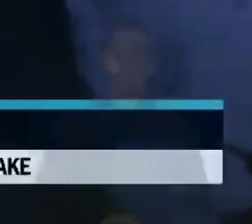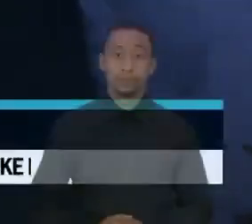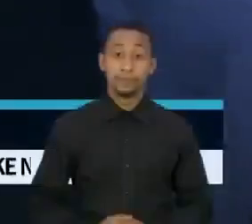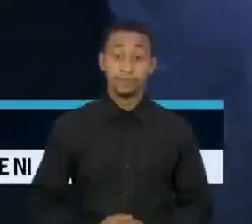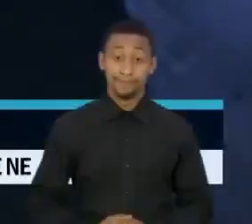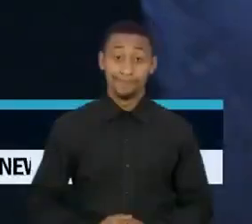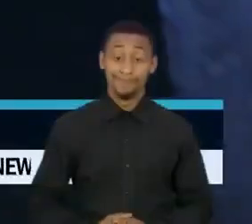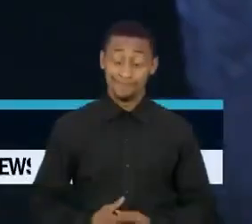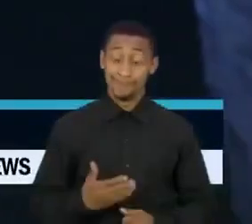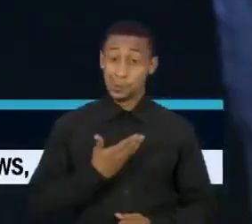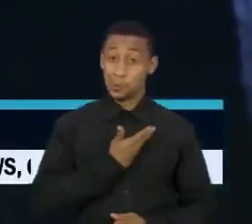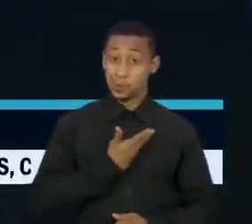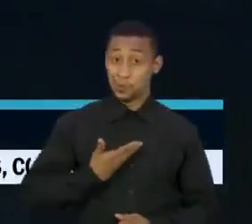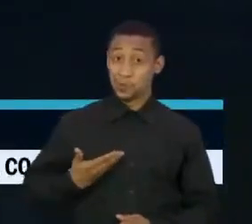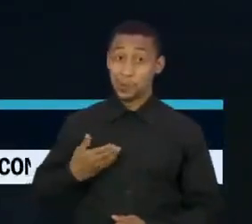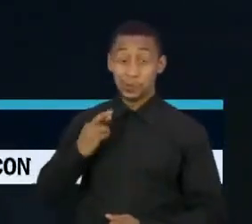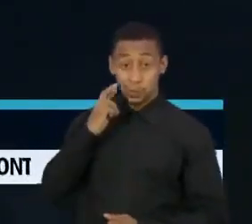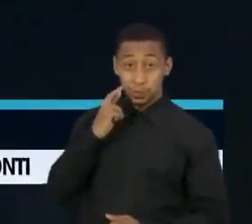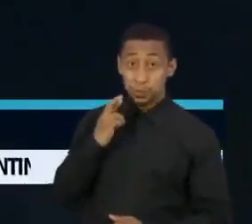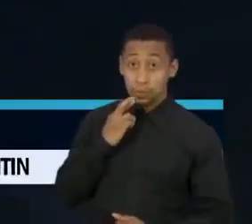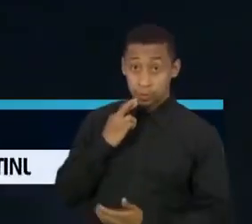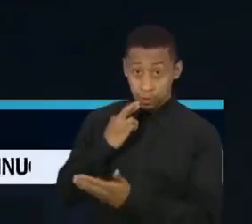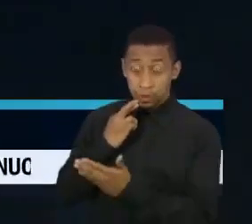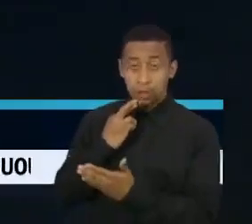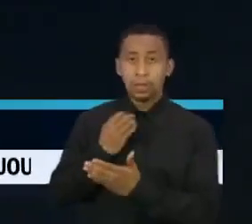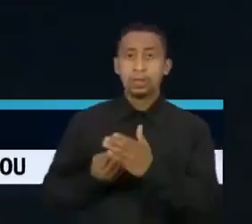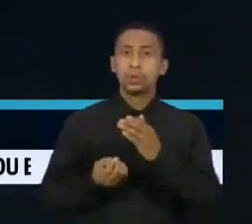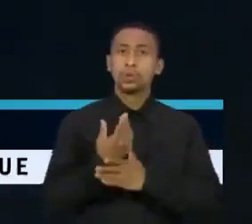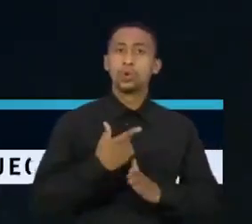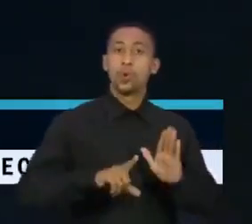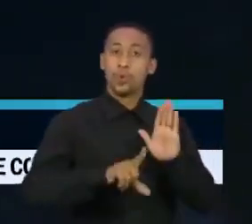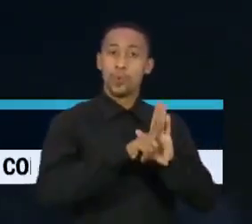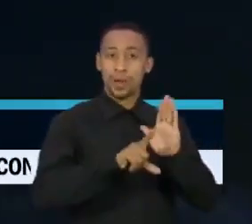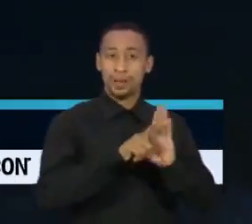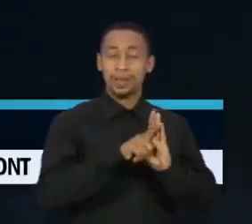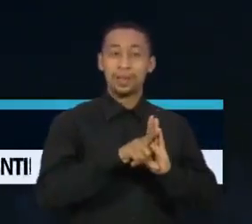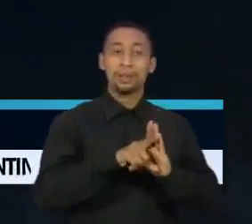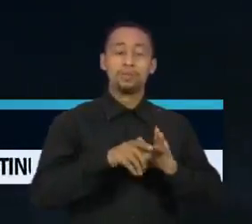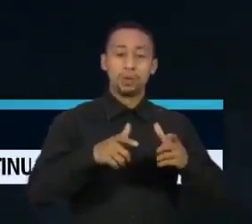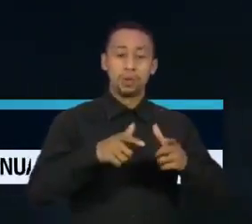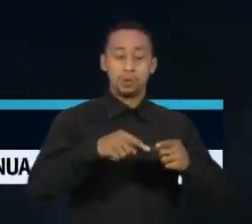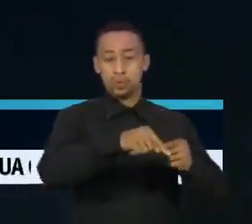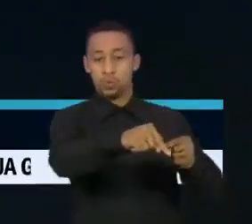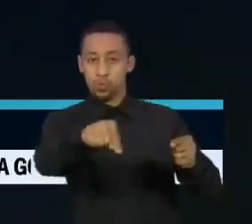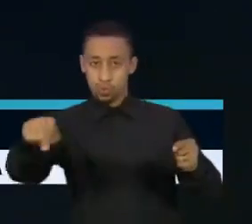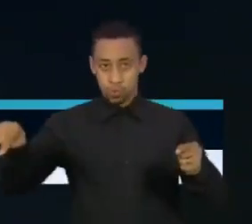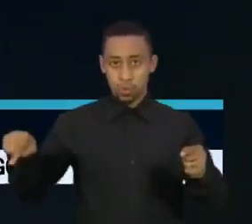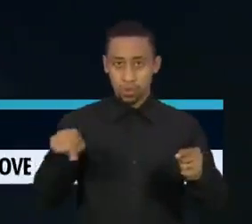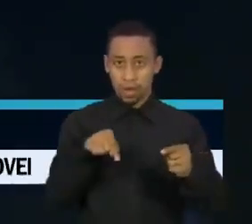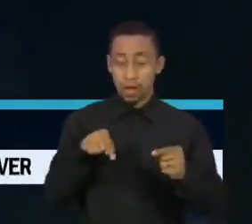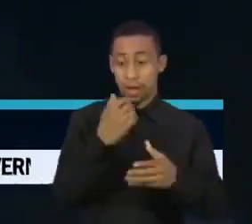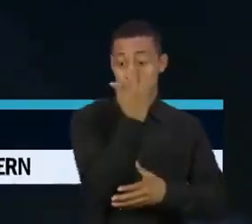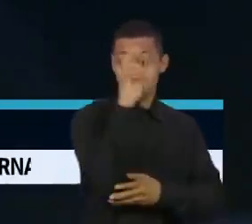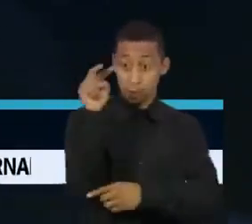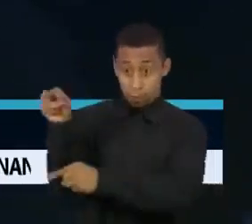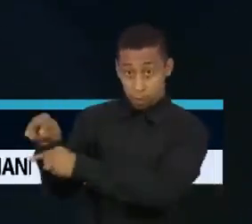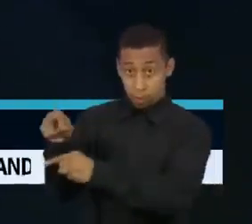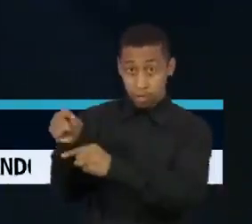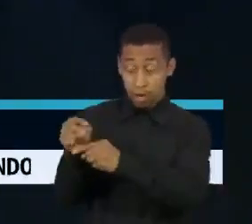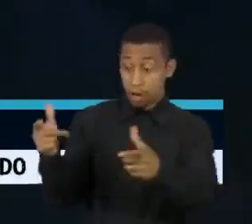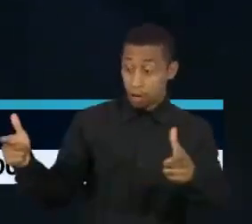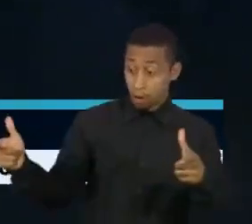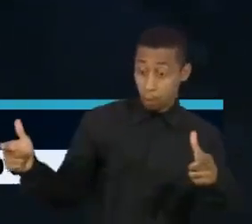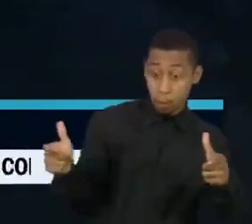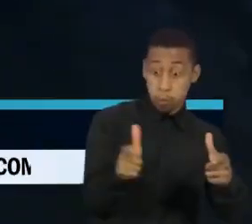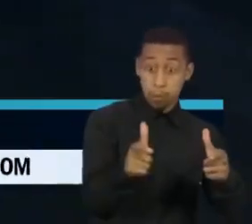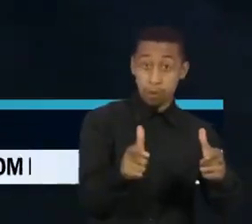O governo de Rondônia sancionou uma lei que diminui duas áreas de conservação em quase 220 mil hectares. É